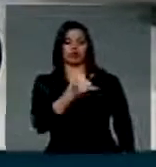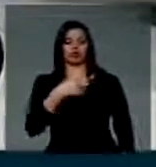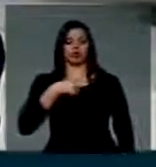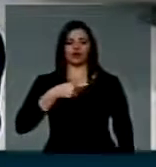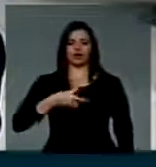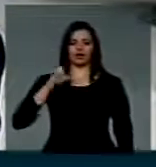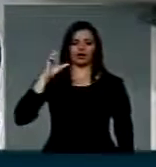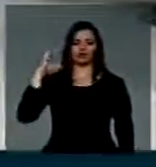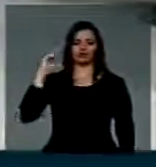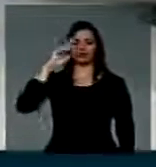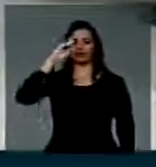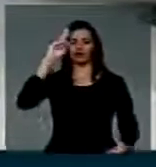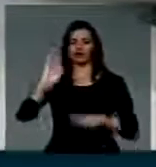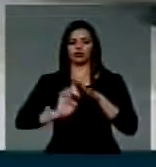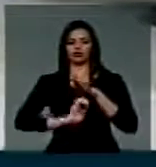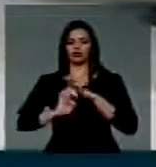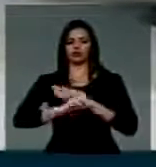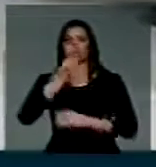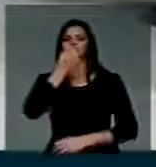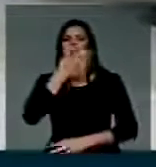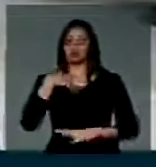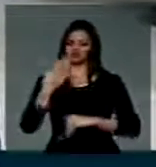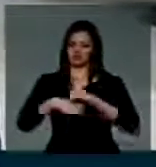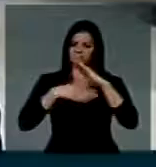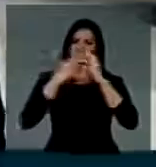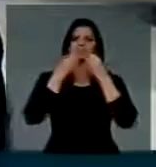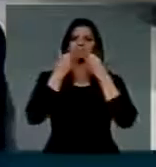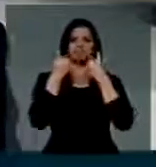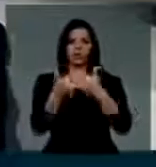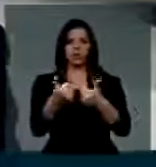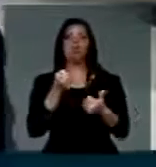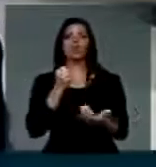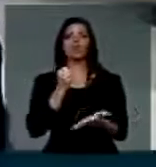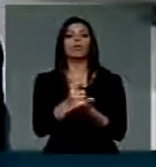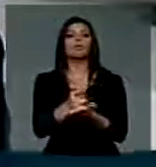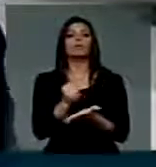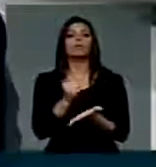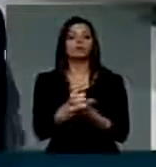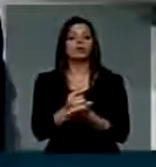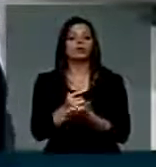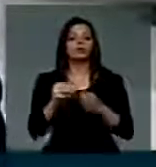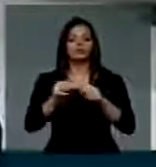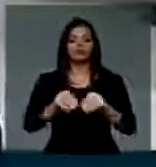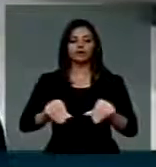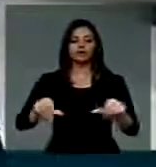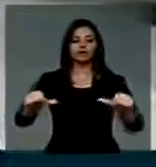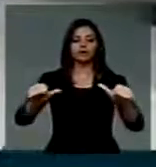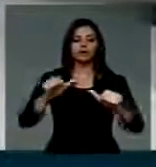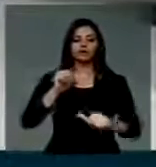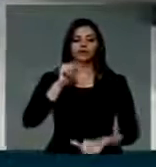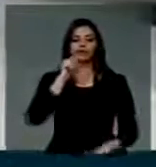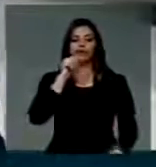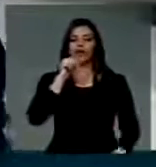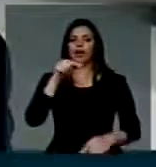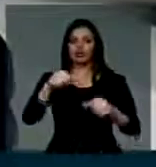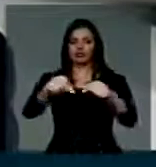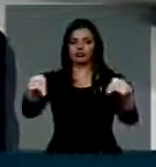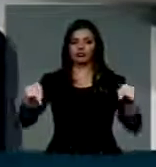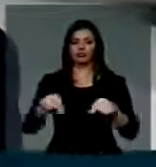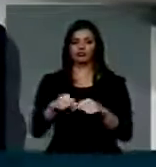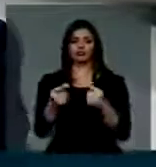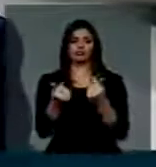casa, era empresário e bem sucedido. Eu comprei terreno no lago quando não valia nada.